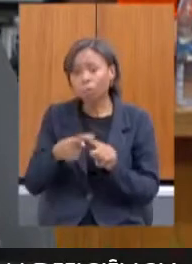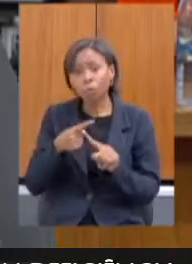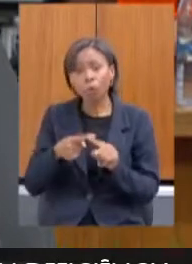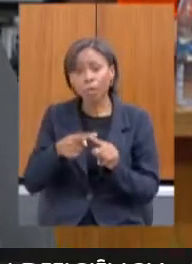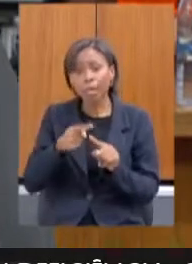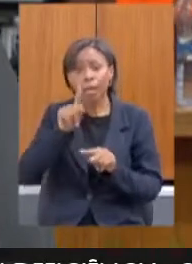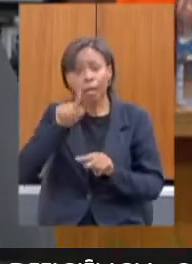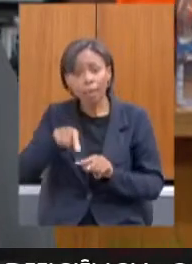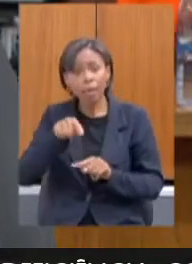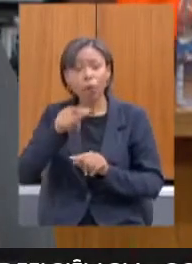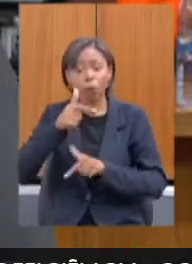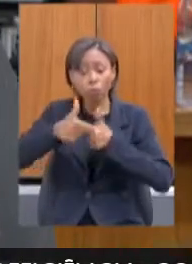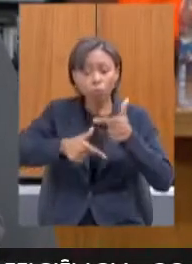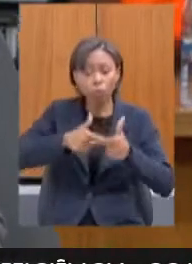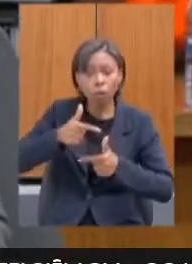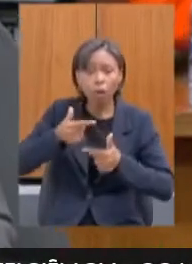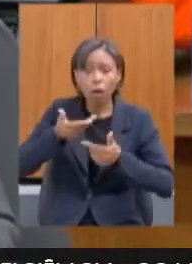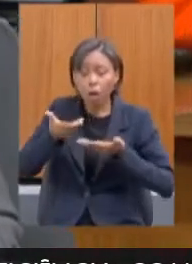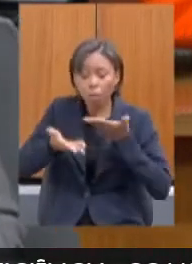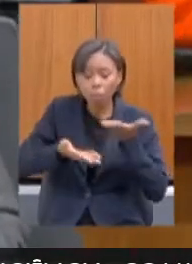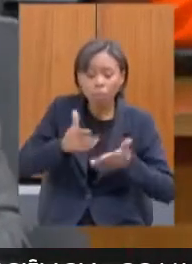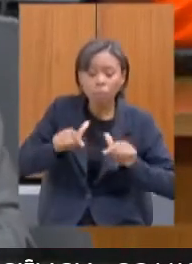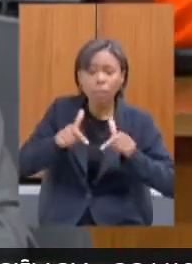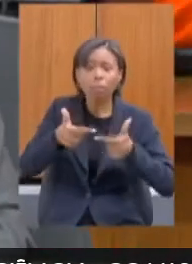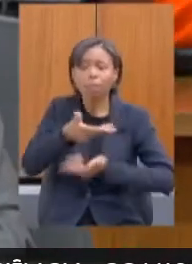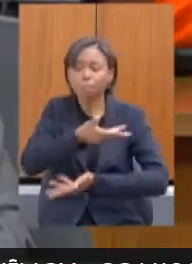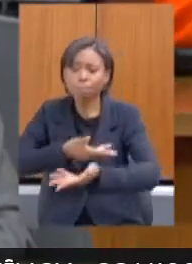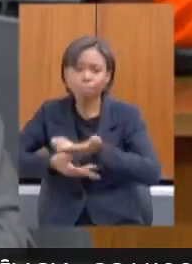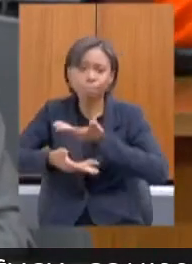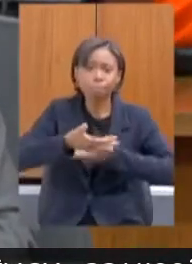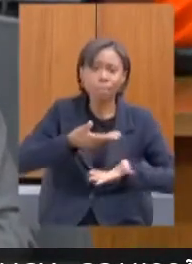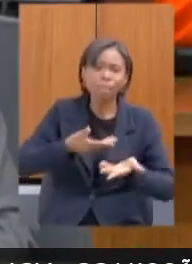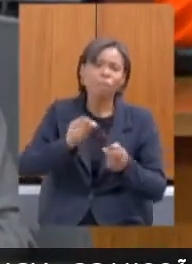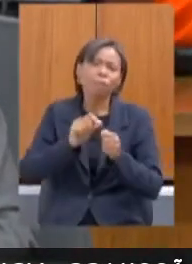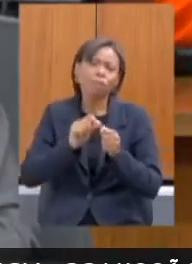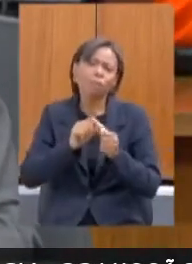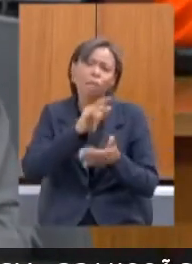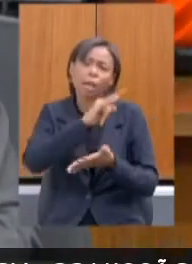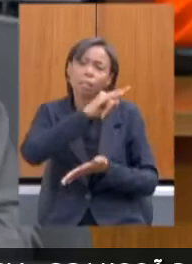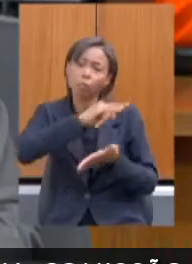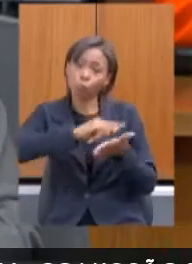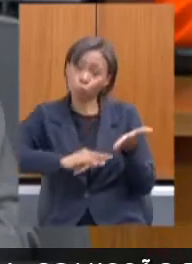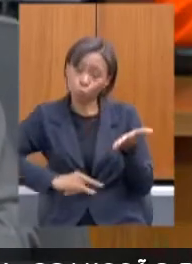transversal, então, essas pessoas puderam ter documentos emitidos, foi feito todo um trabalho